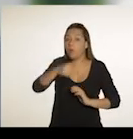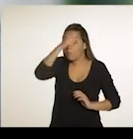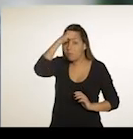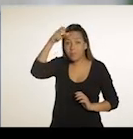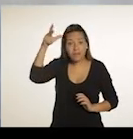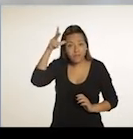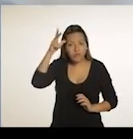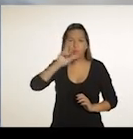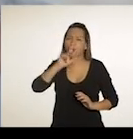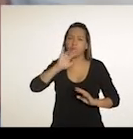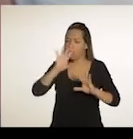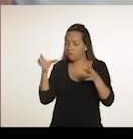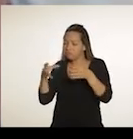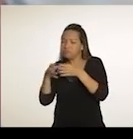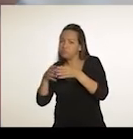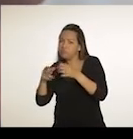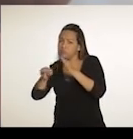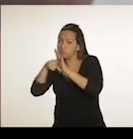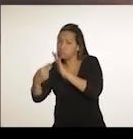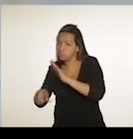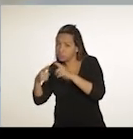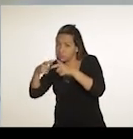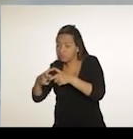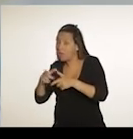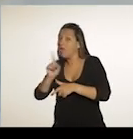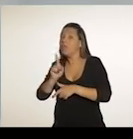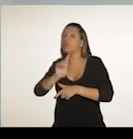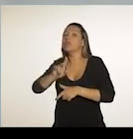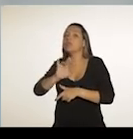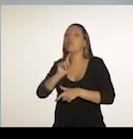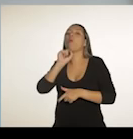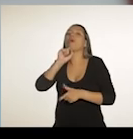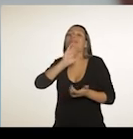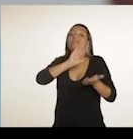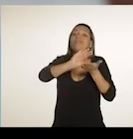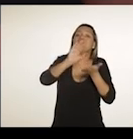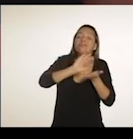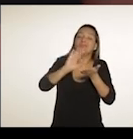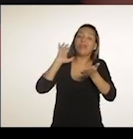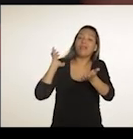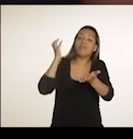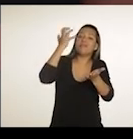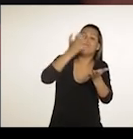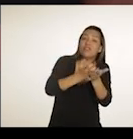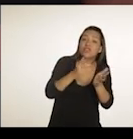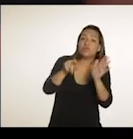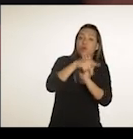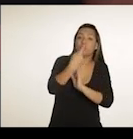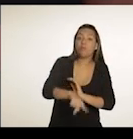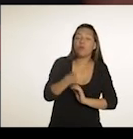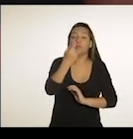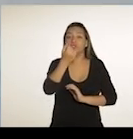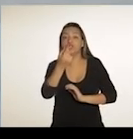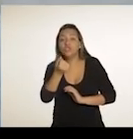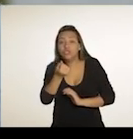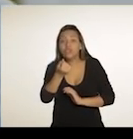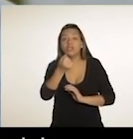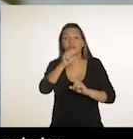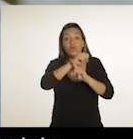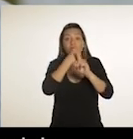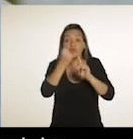O banco municipal não é uma agência bancária, mas fazer um banco municipal que é um banco de fomento para ajudar a esse dinheiro